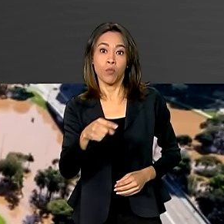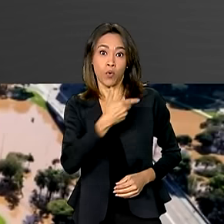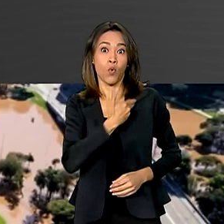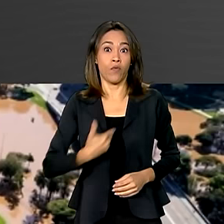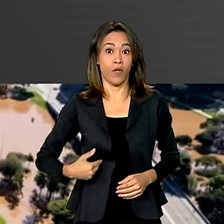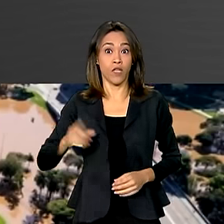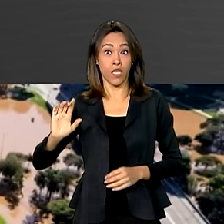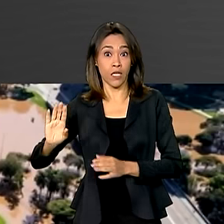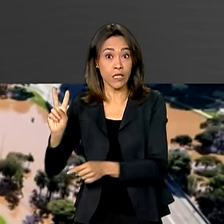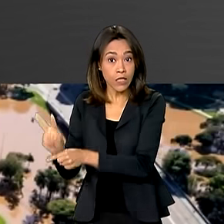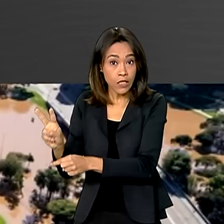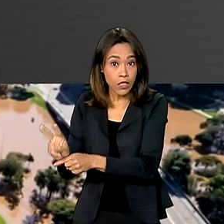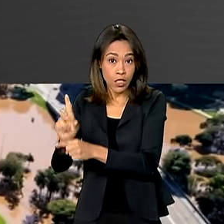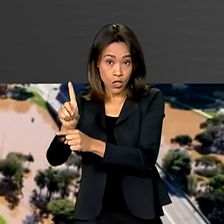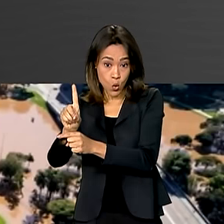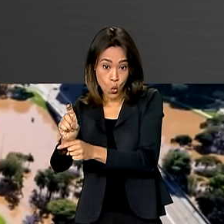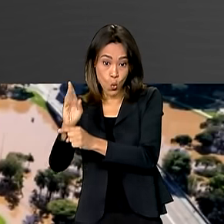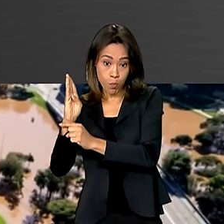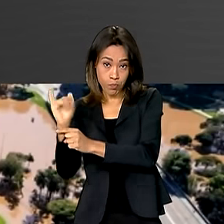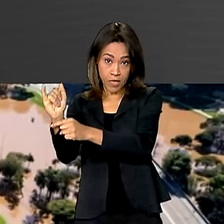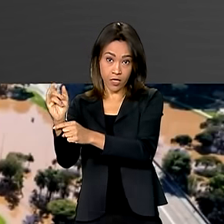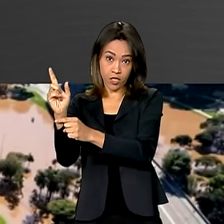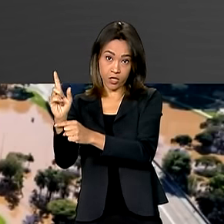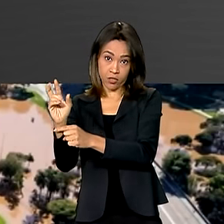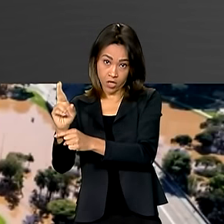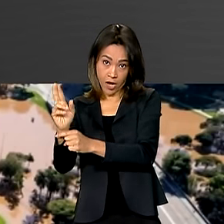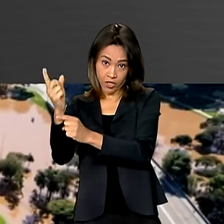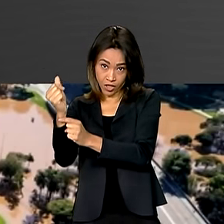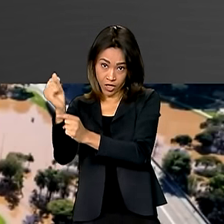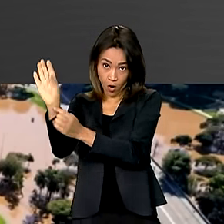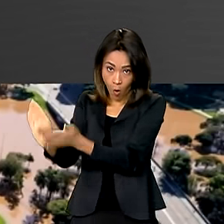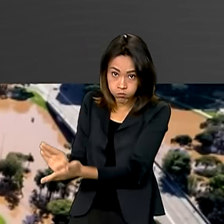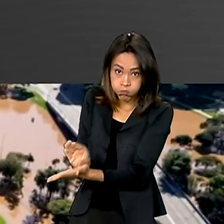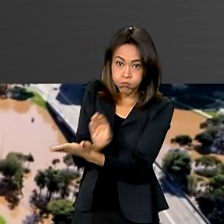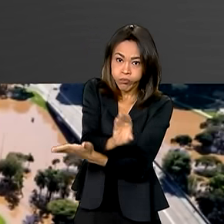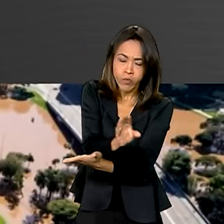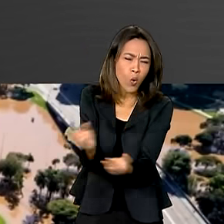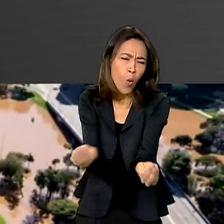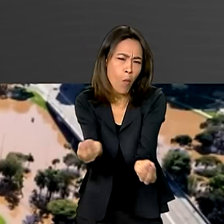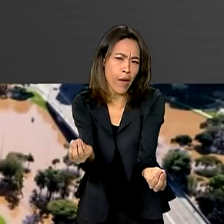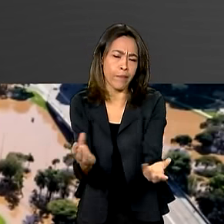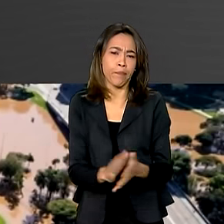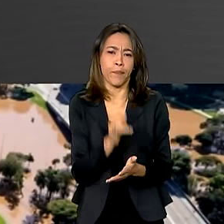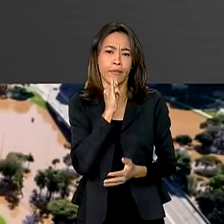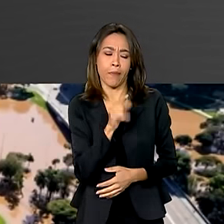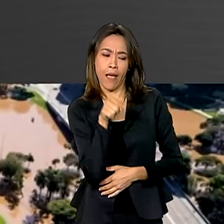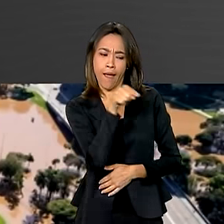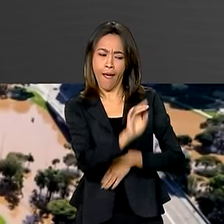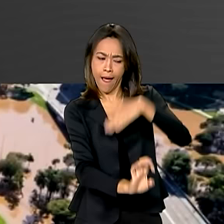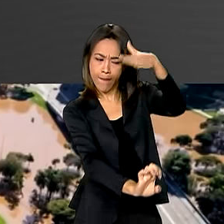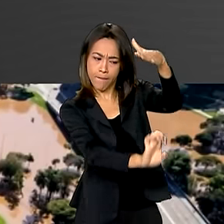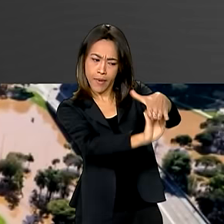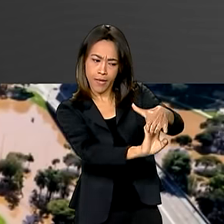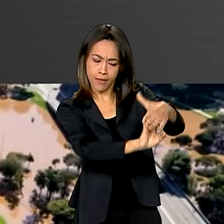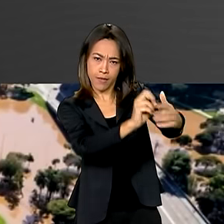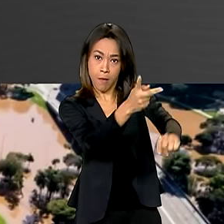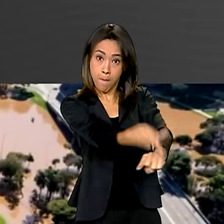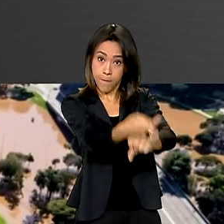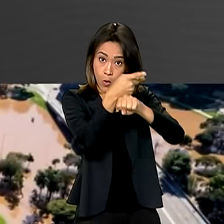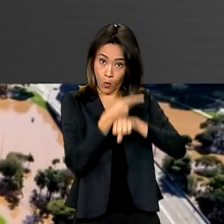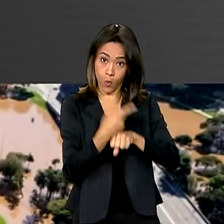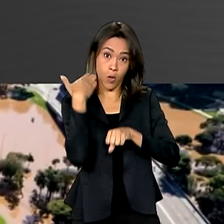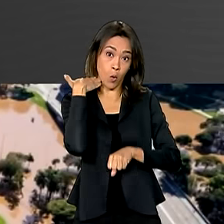reais para esse subsídio. Na prática, funciona assim. O empreendedor poderá pegar, por